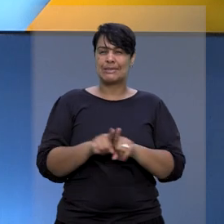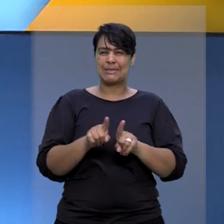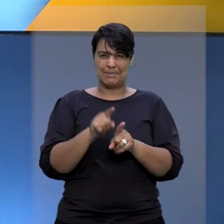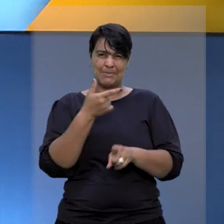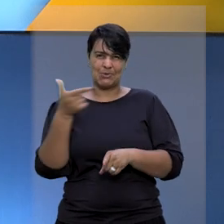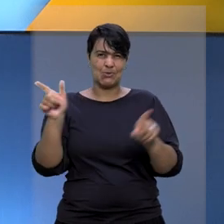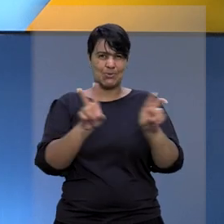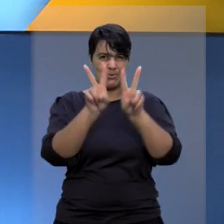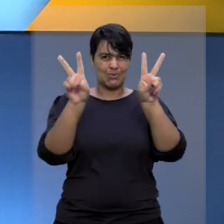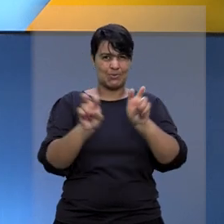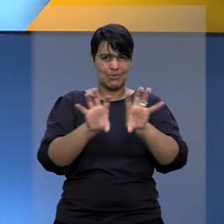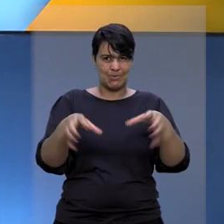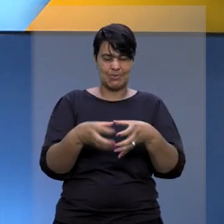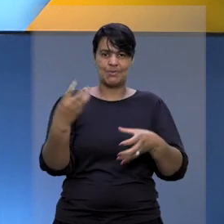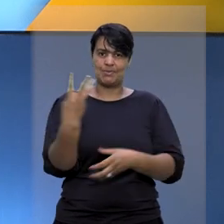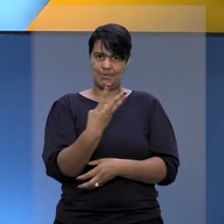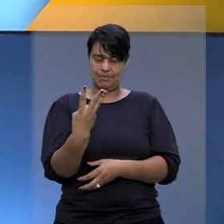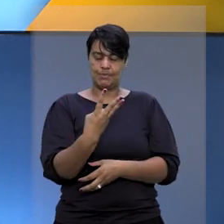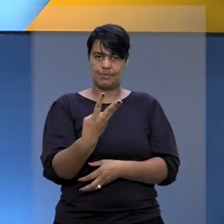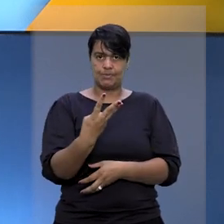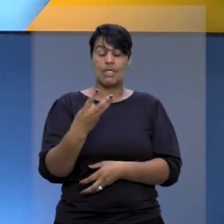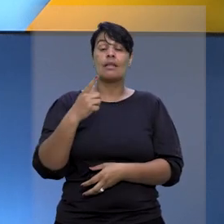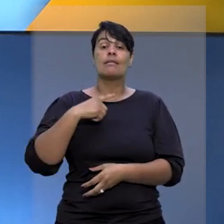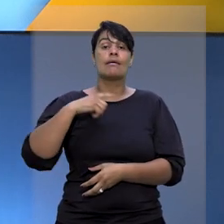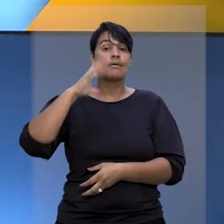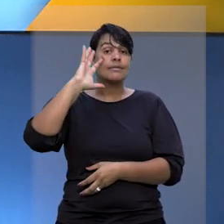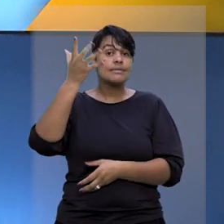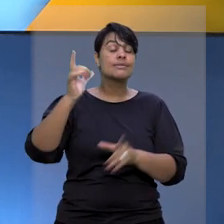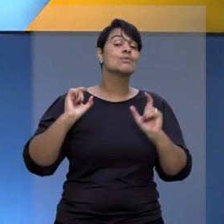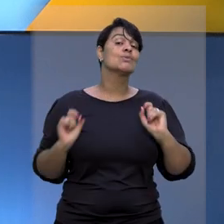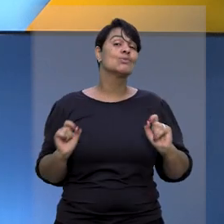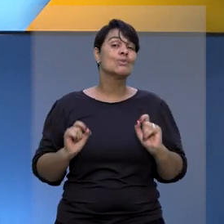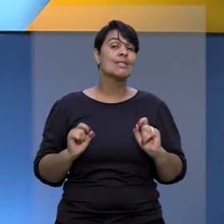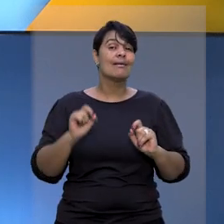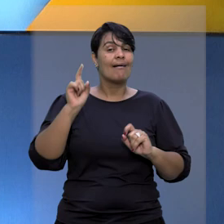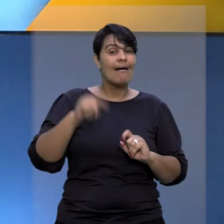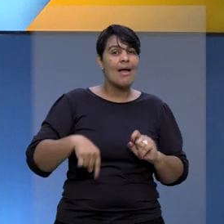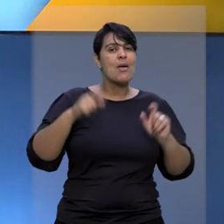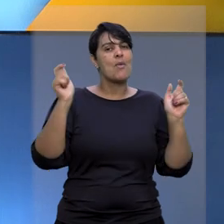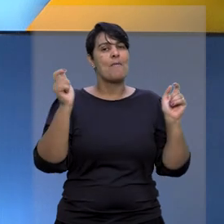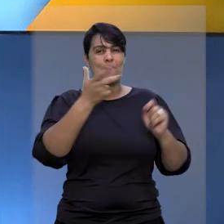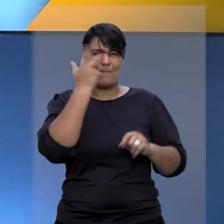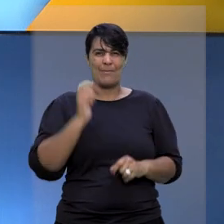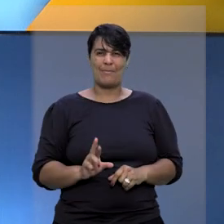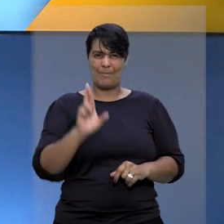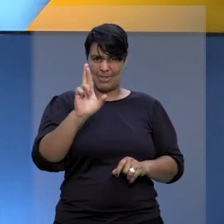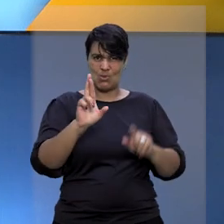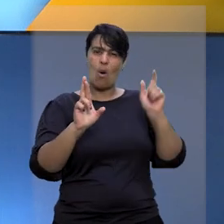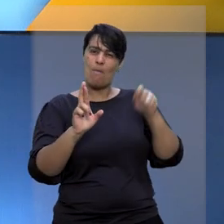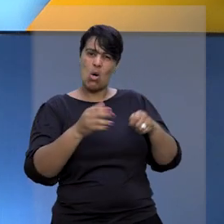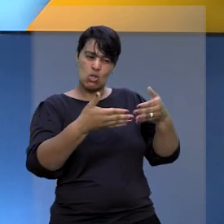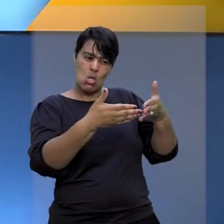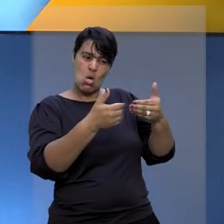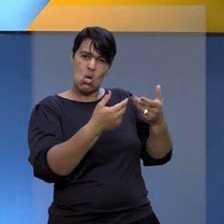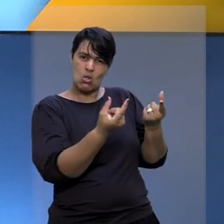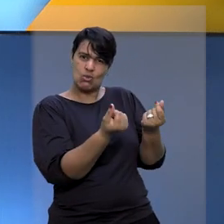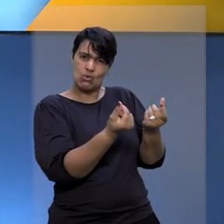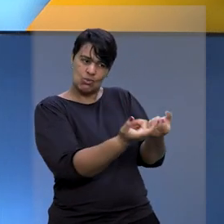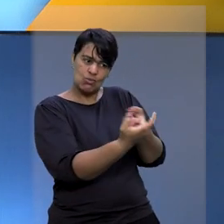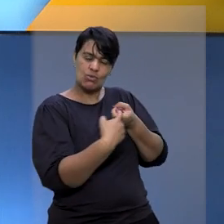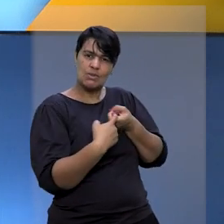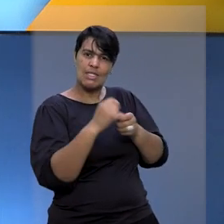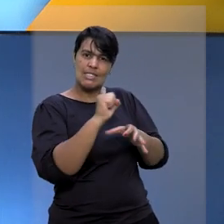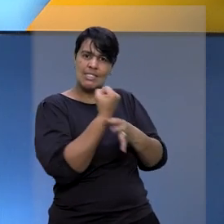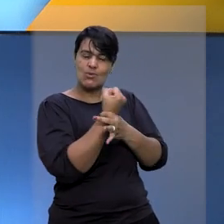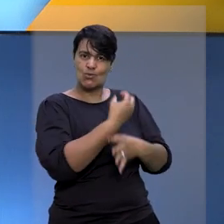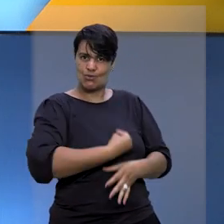outro julgamento na terceira turma, ficou definido que estipulante pode cobrar pagamento do seguro de vida em favor